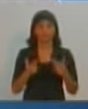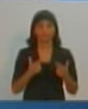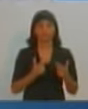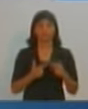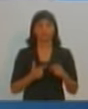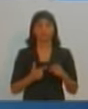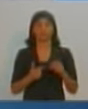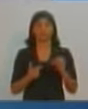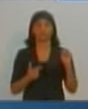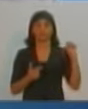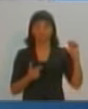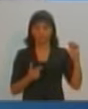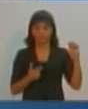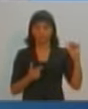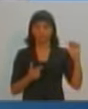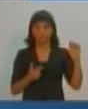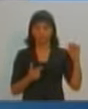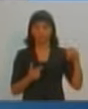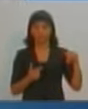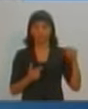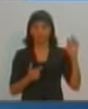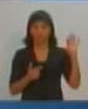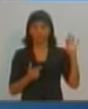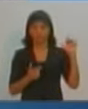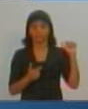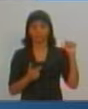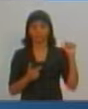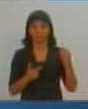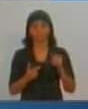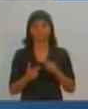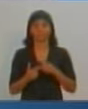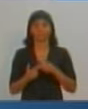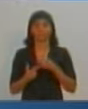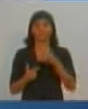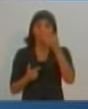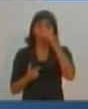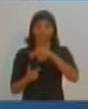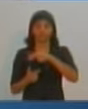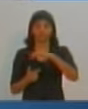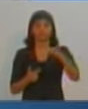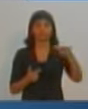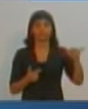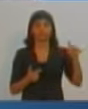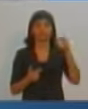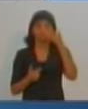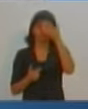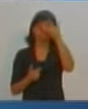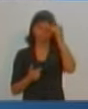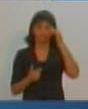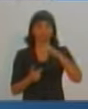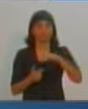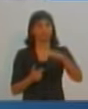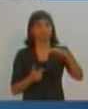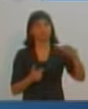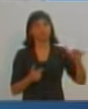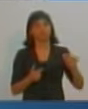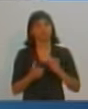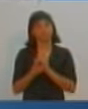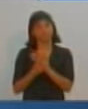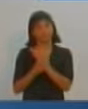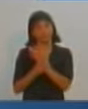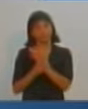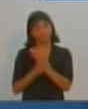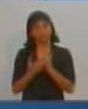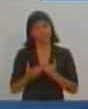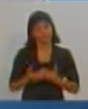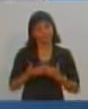a Santa Casa, Regina, é do povo de Presidente Prudente. Não é de meia dúzia de pessoas. A Santa Casa, eu quero devolver para a